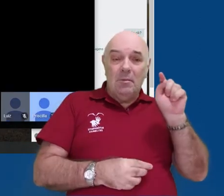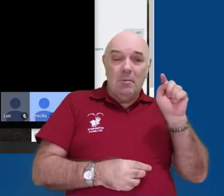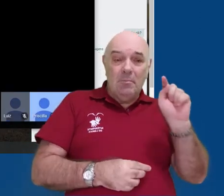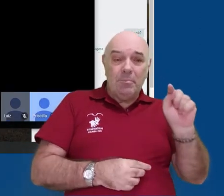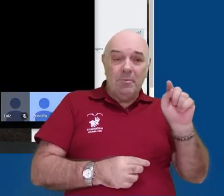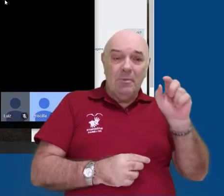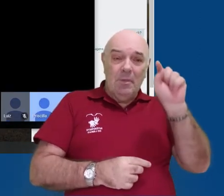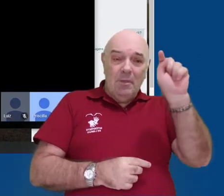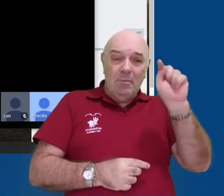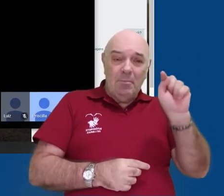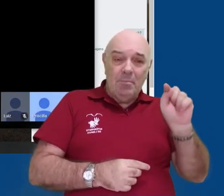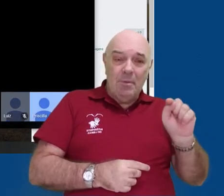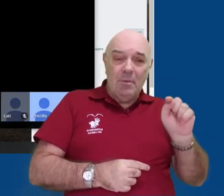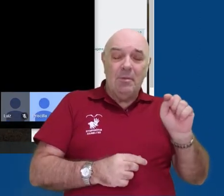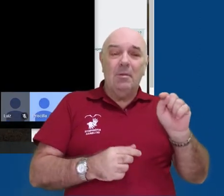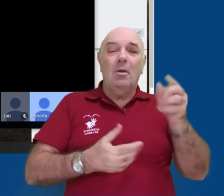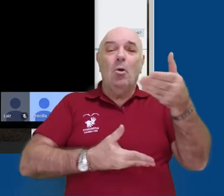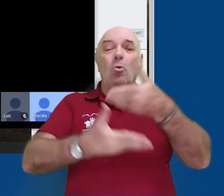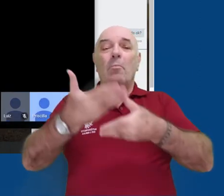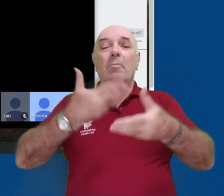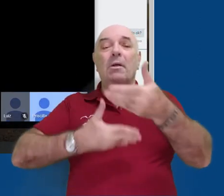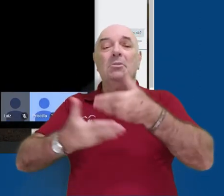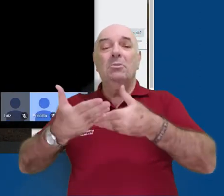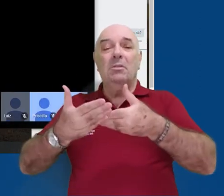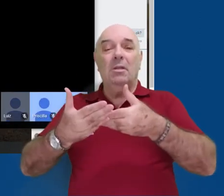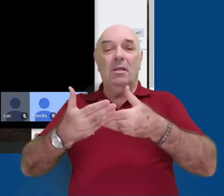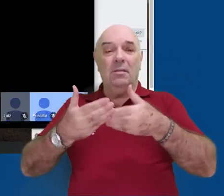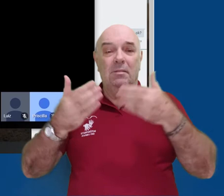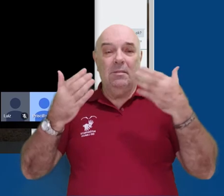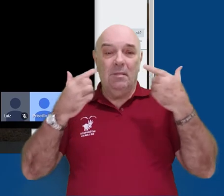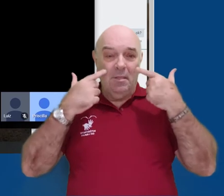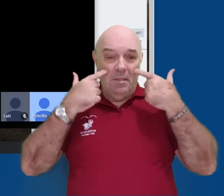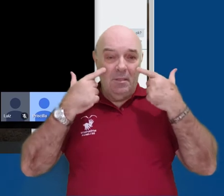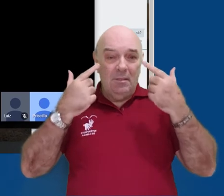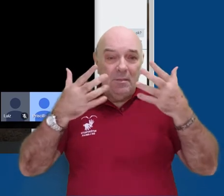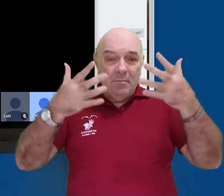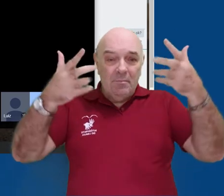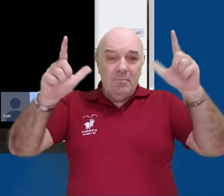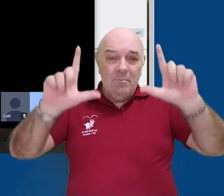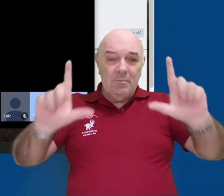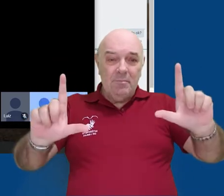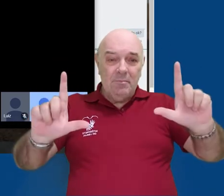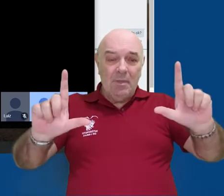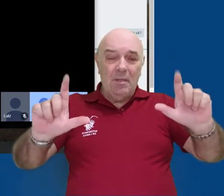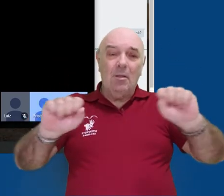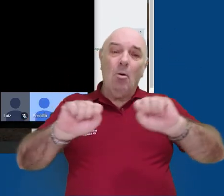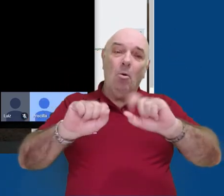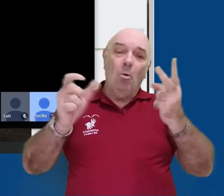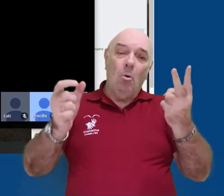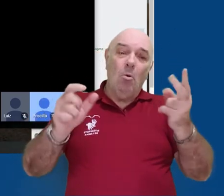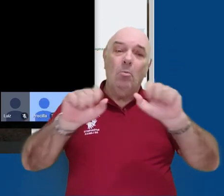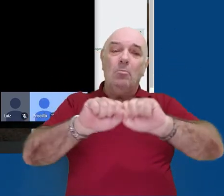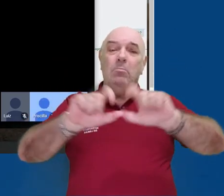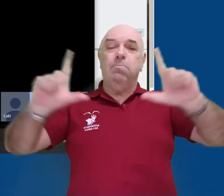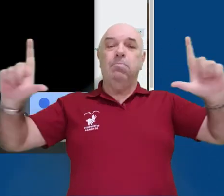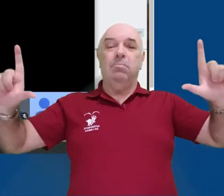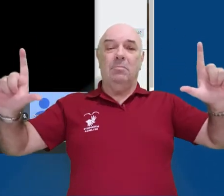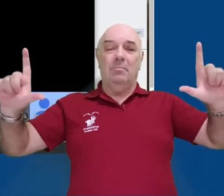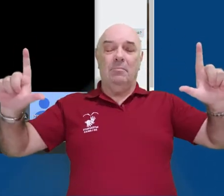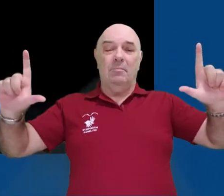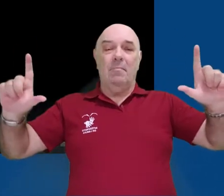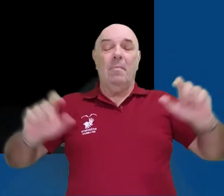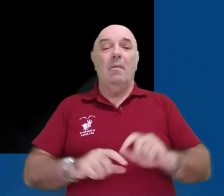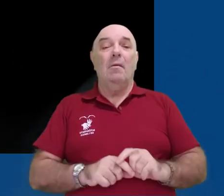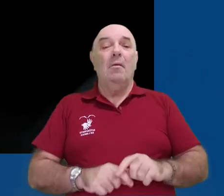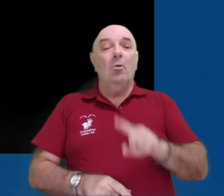Clicando nos três pontos, é possível compartilhar a sua tela e também deixar a reunião em tela cheia.